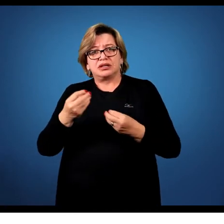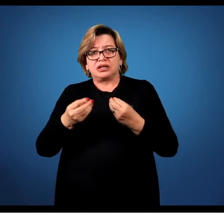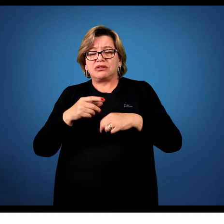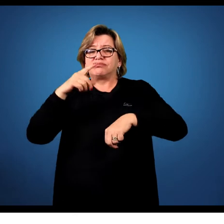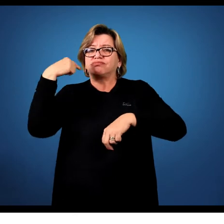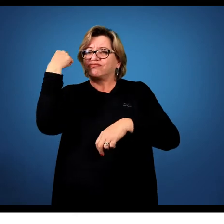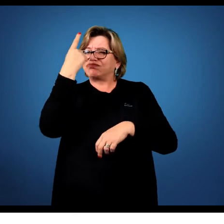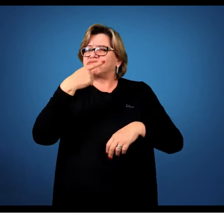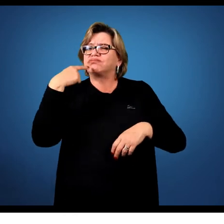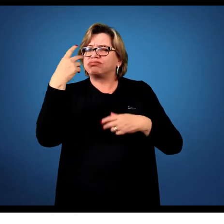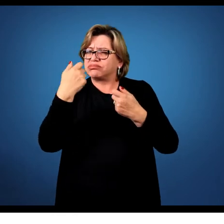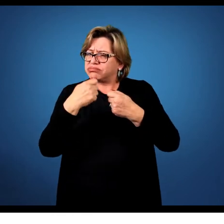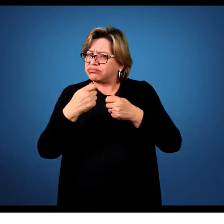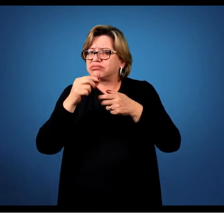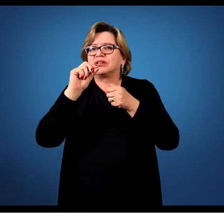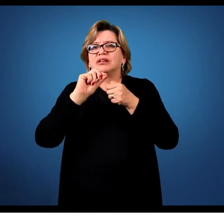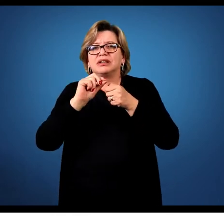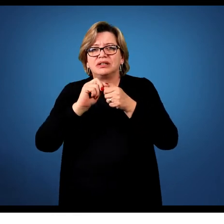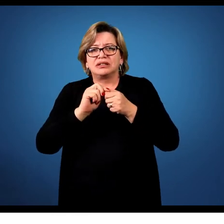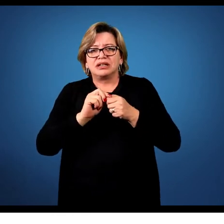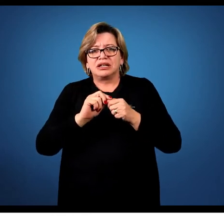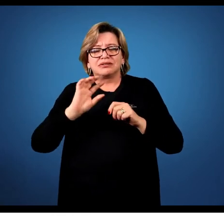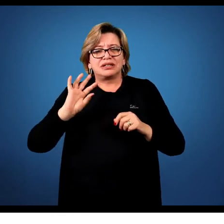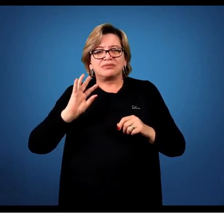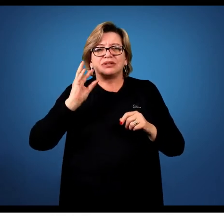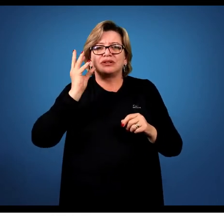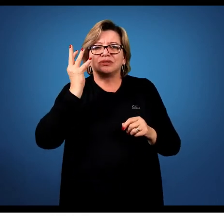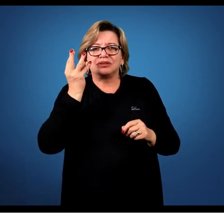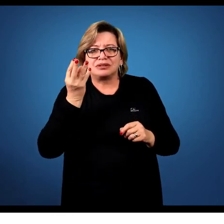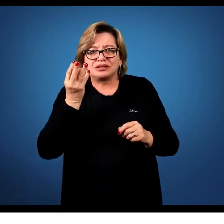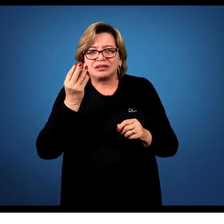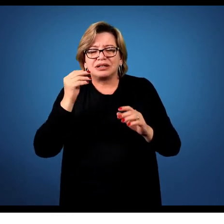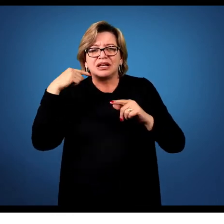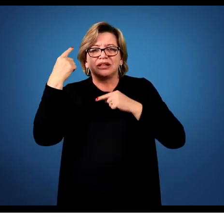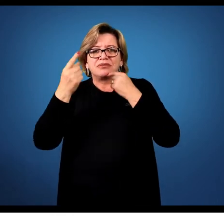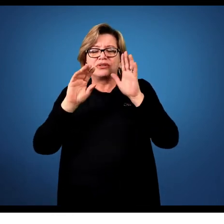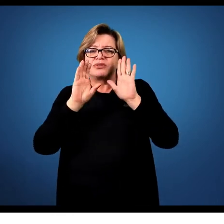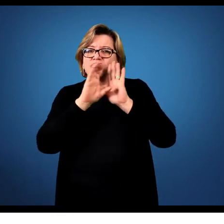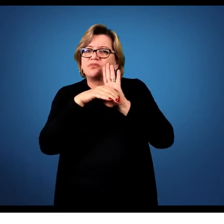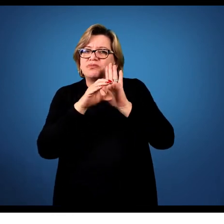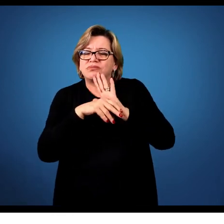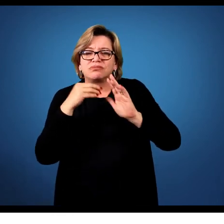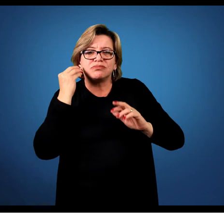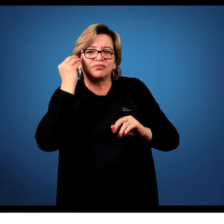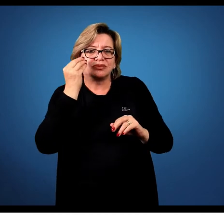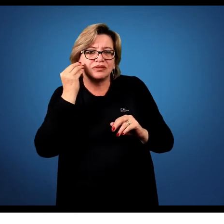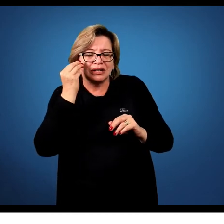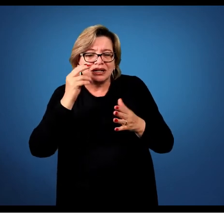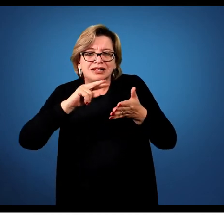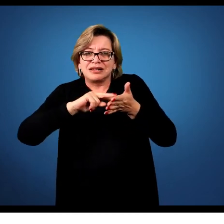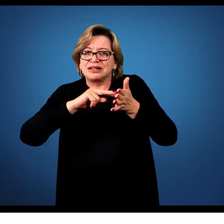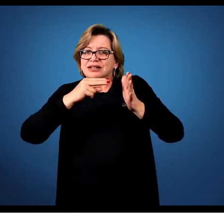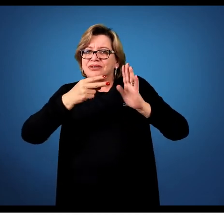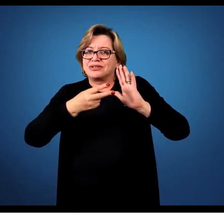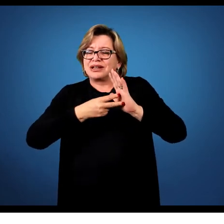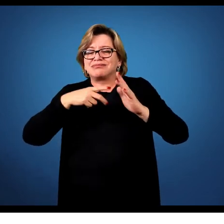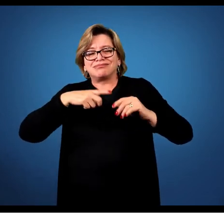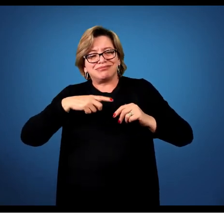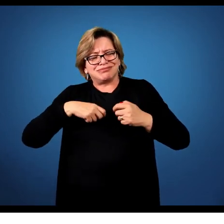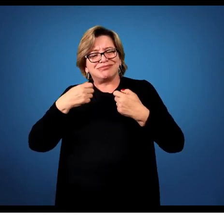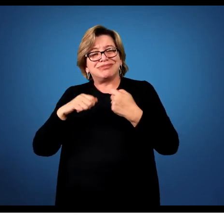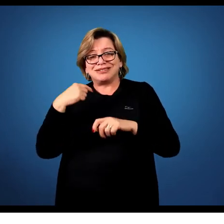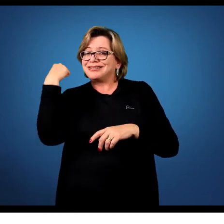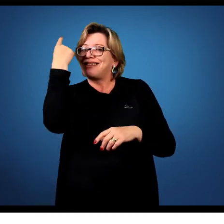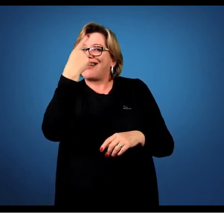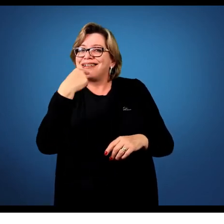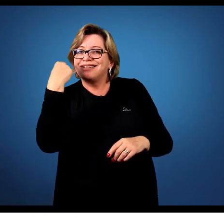tempo que é necessário para que a coisa aconteça. Então, a gente vai falar de conceito de experiência para que a aula seja significativa para o aluno que tem um tempo. Ele